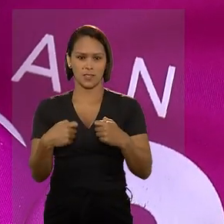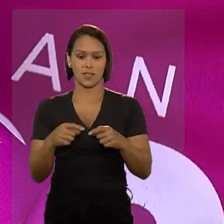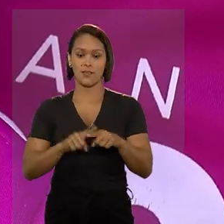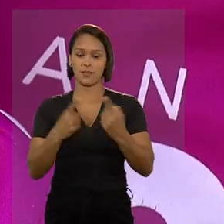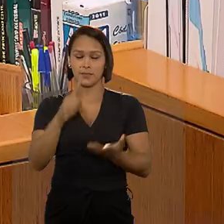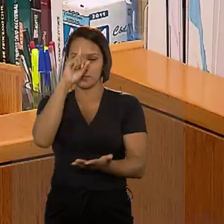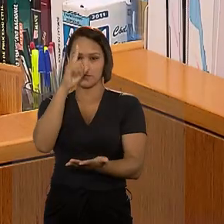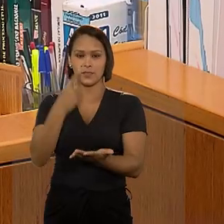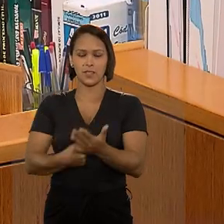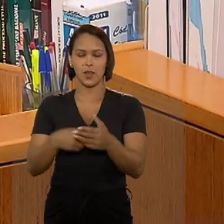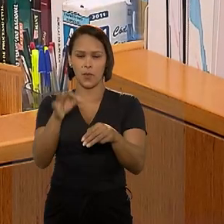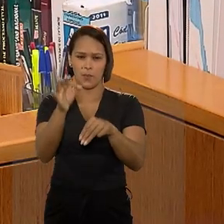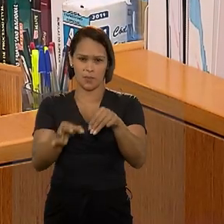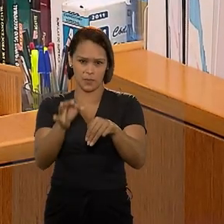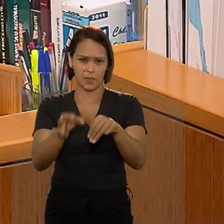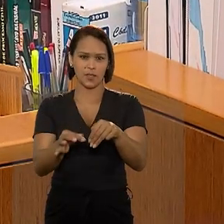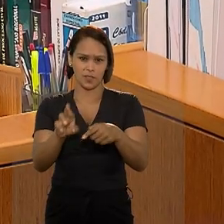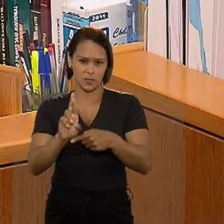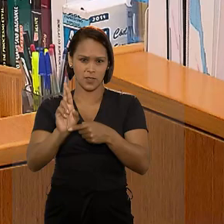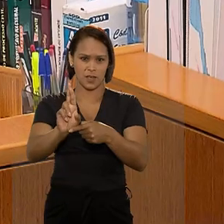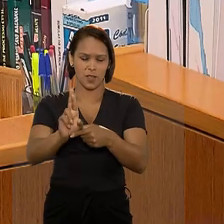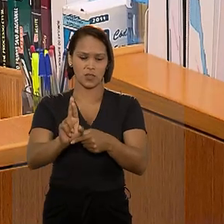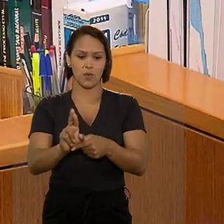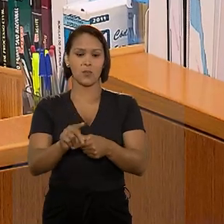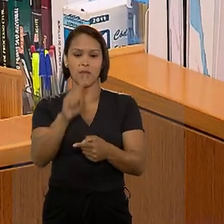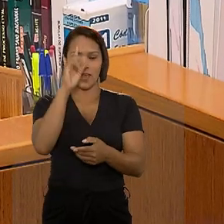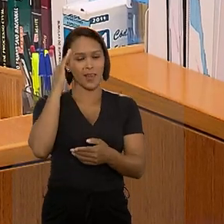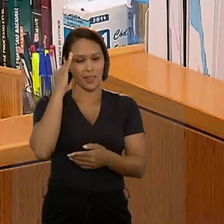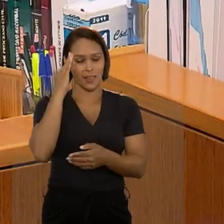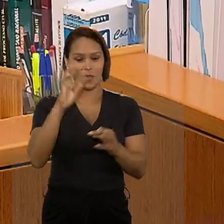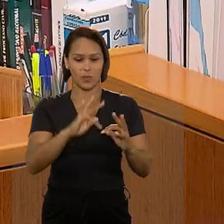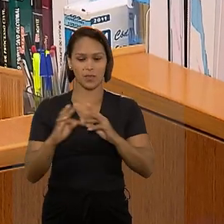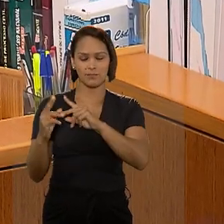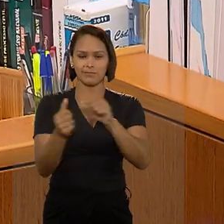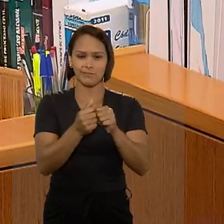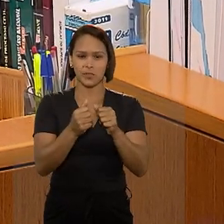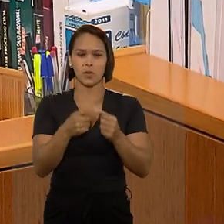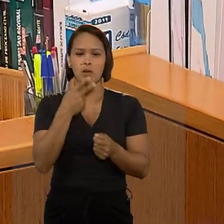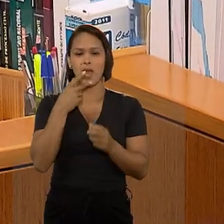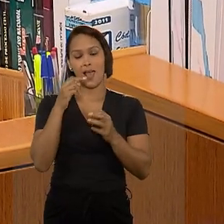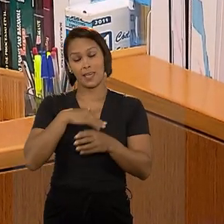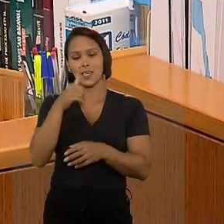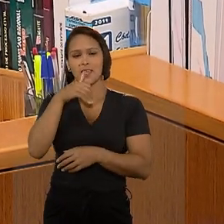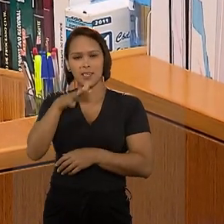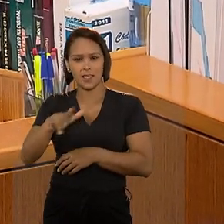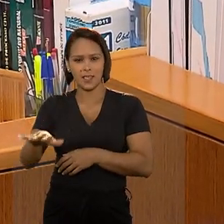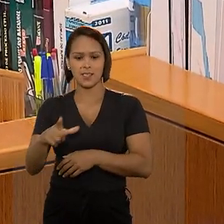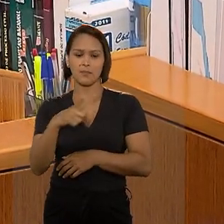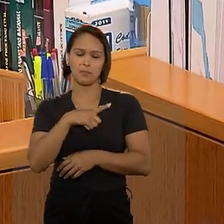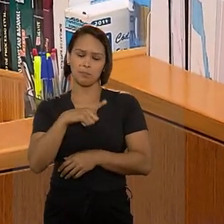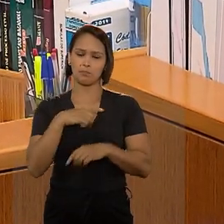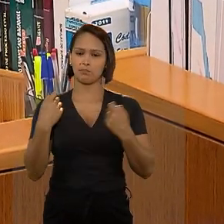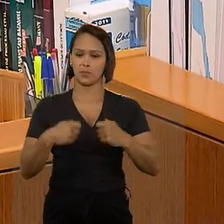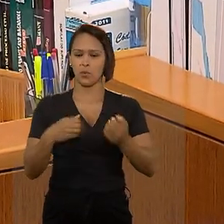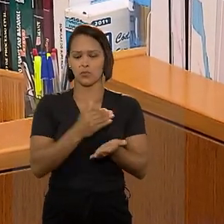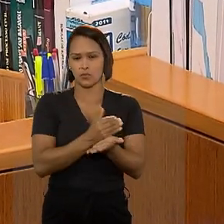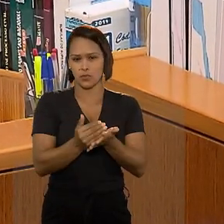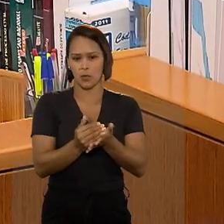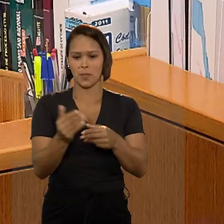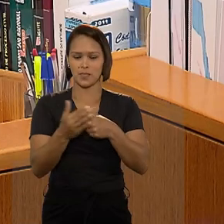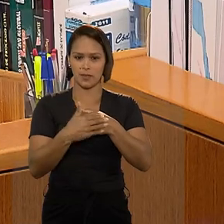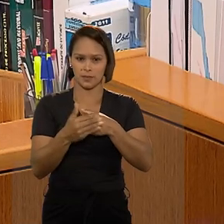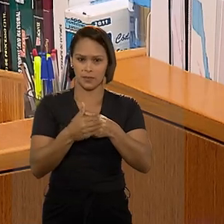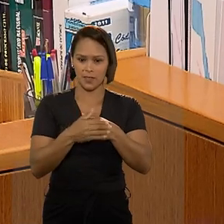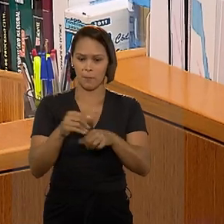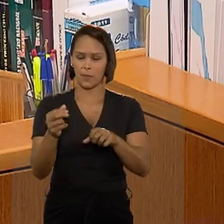necessário. Na decisão, o relator considerou, entre outros elementos, a comprovação de que a criança está apta para o